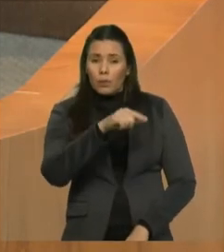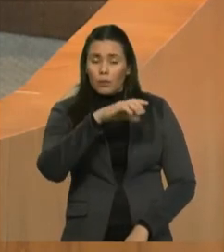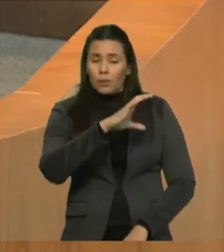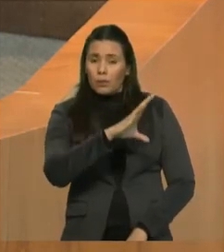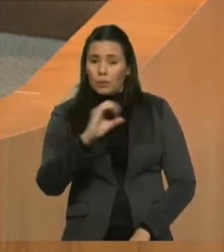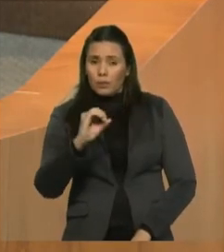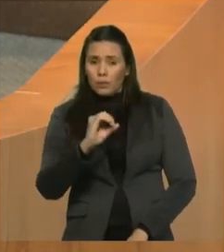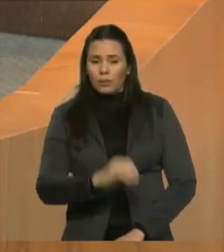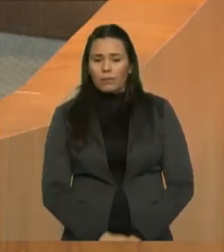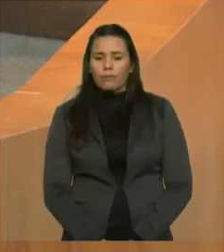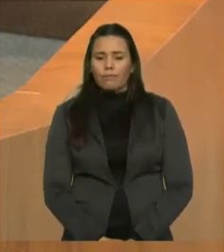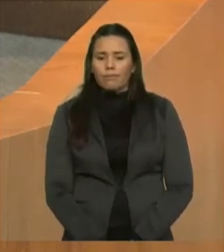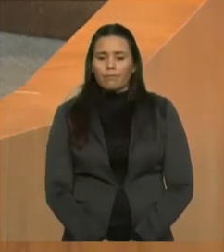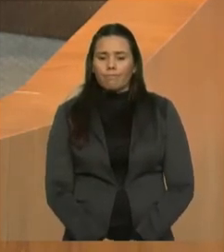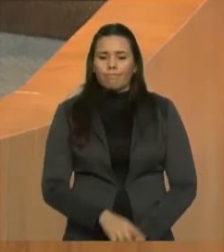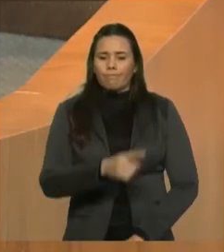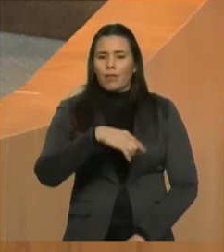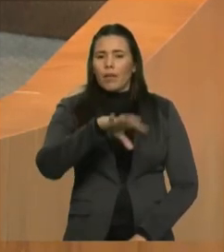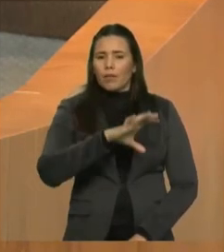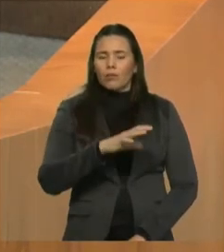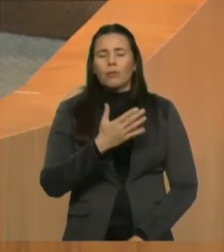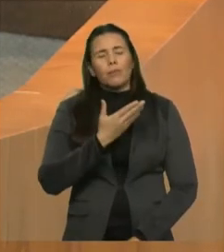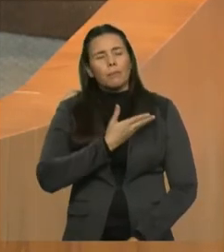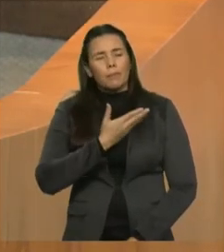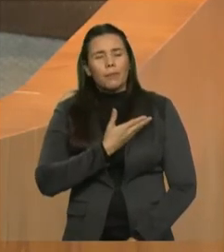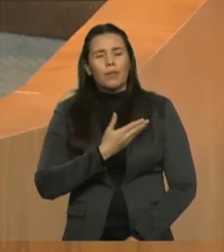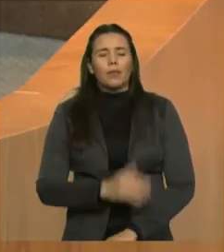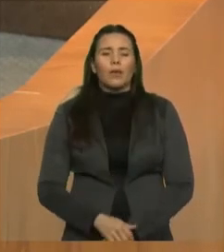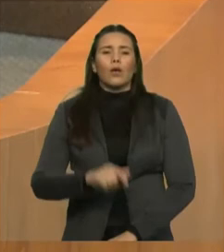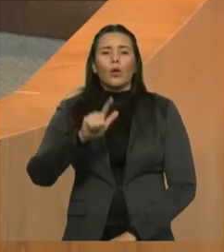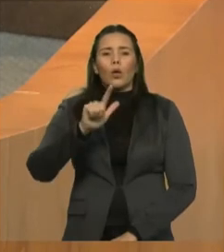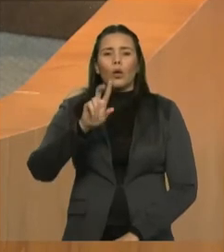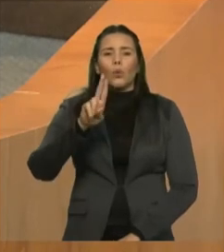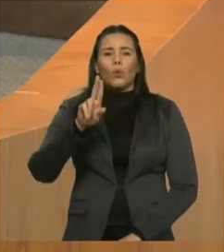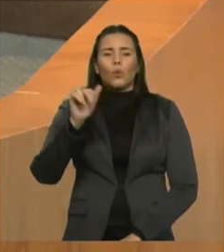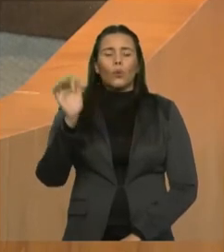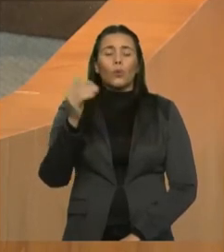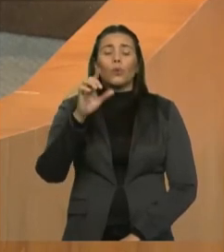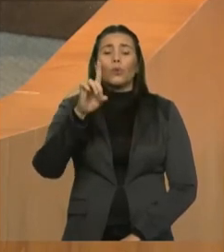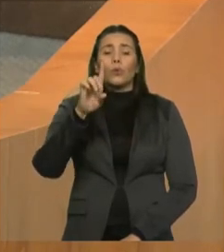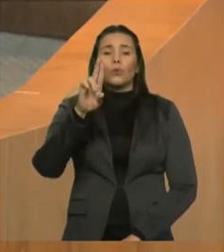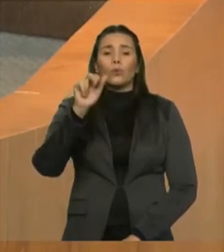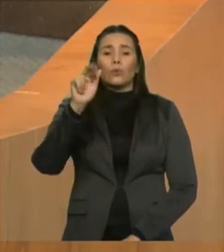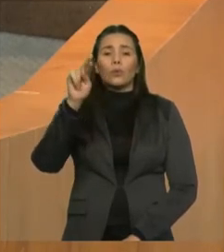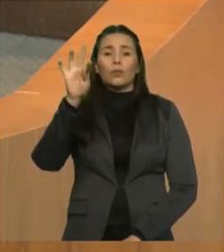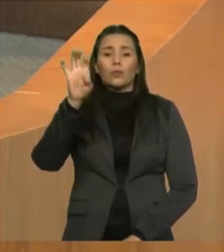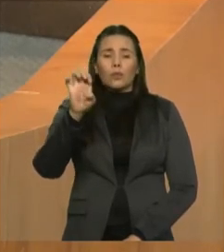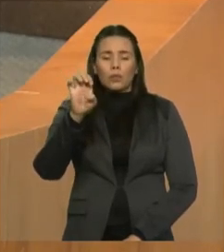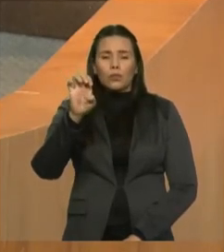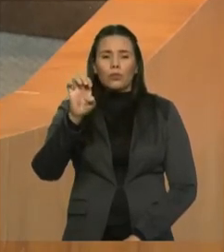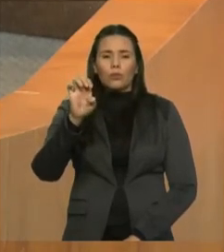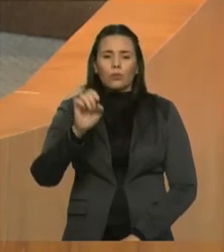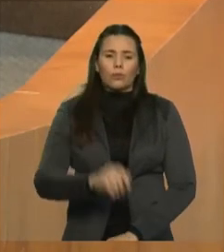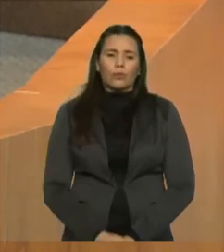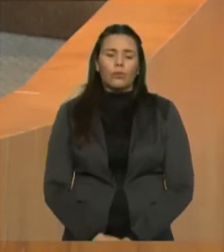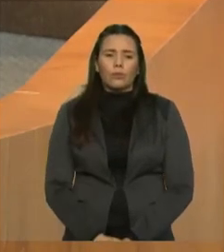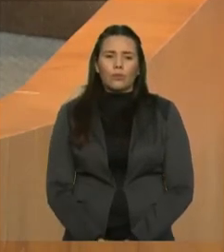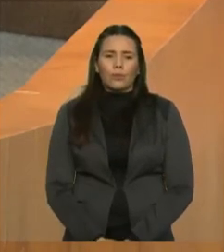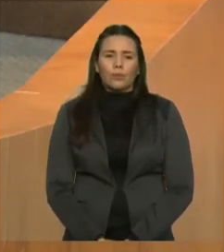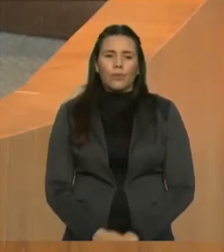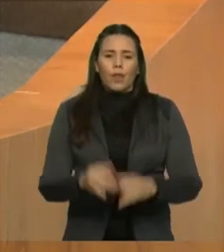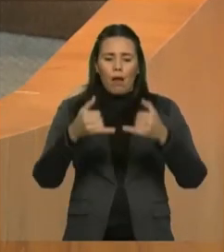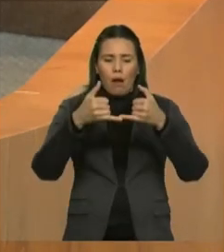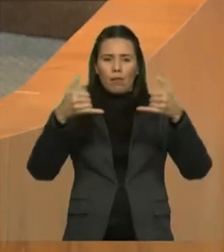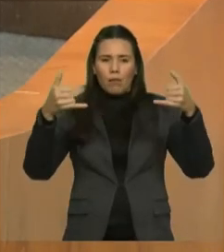da minha amiga Lu Duarte Anderlein. Eu fui à cidade operária, visitei a cidade operária. E ao